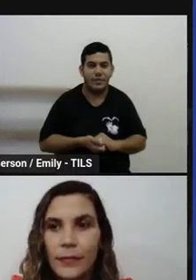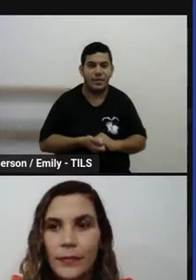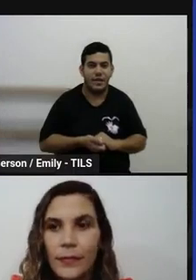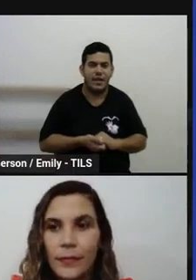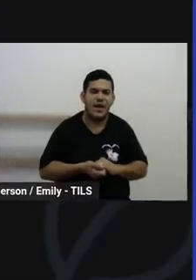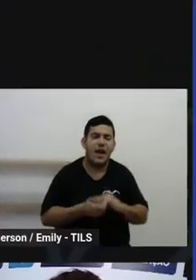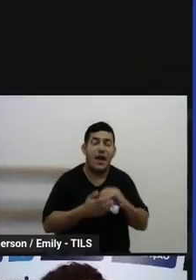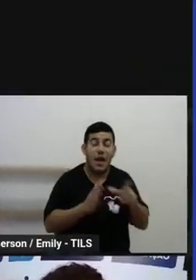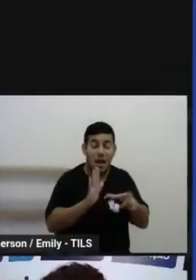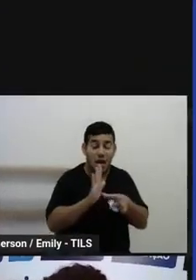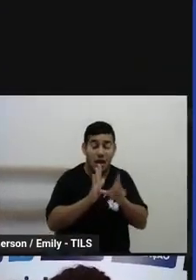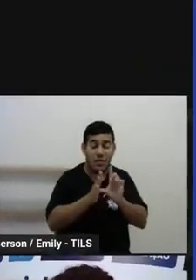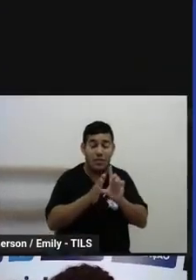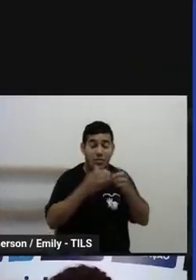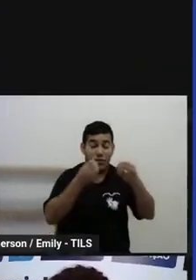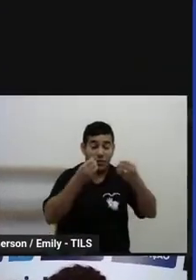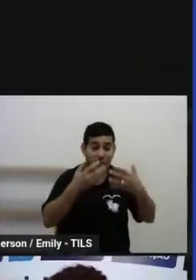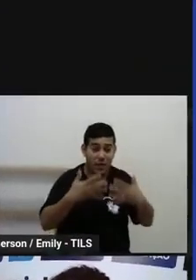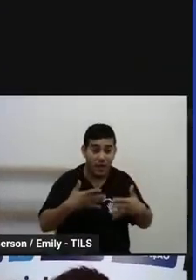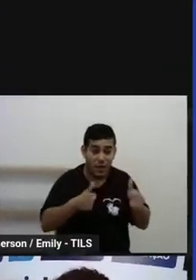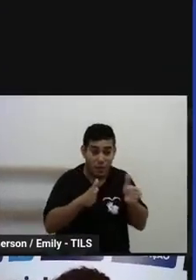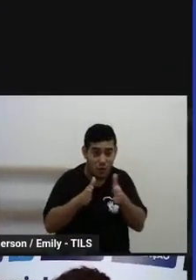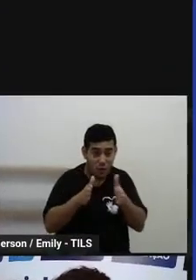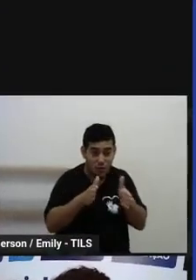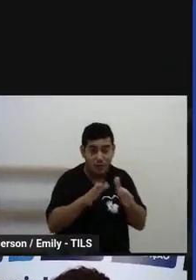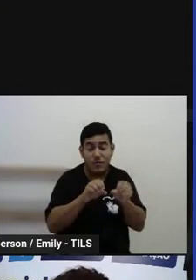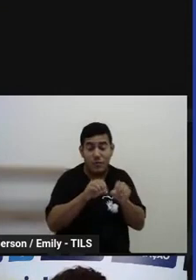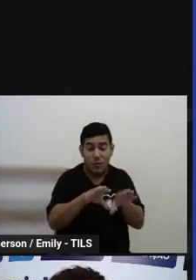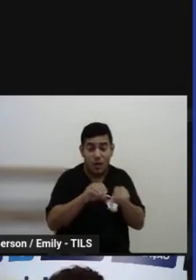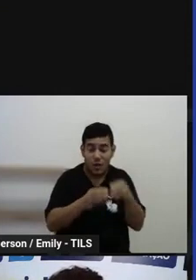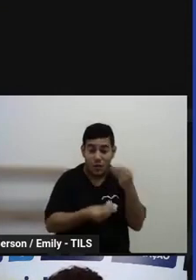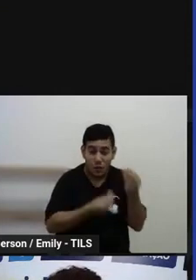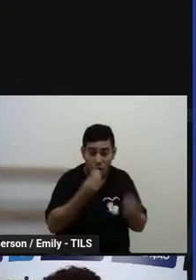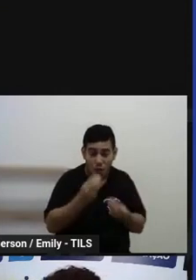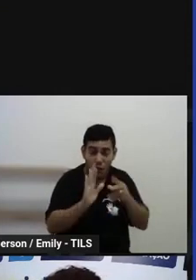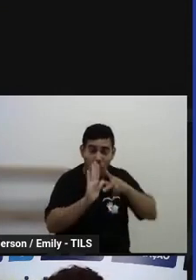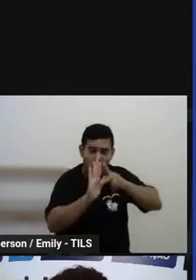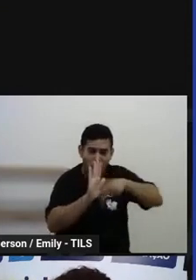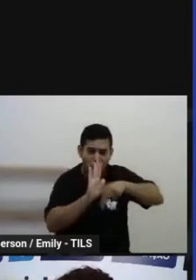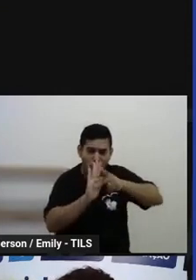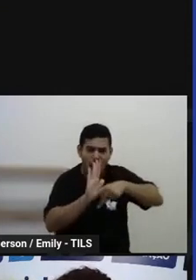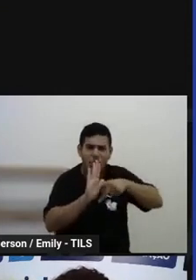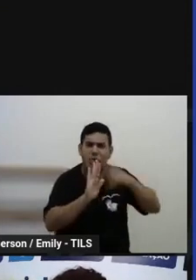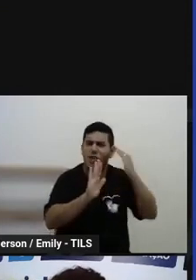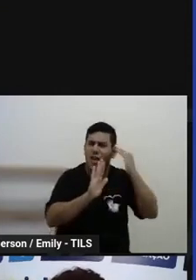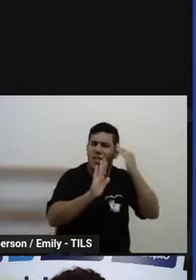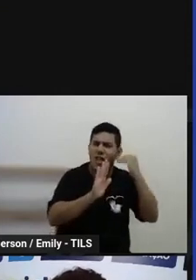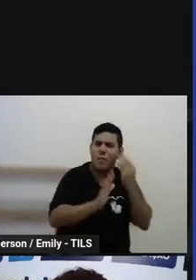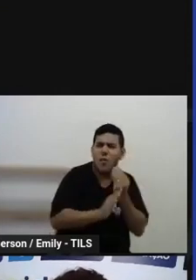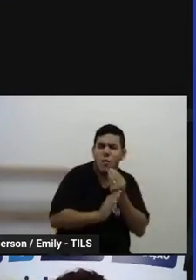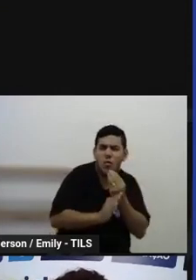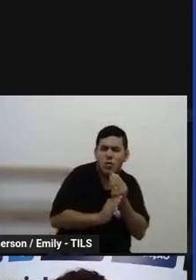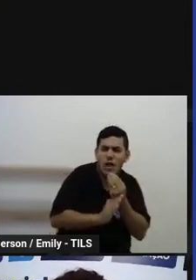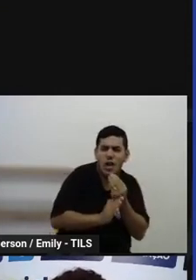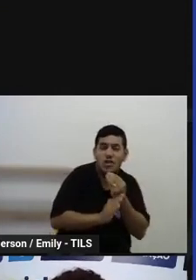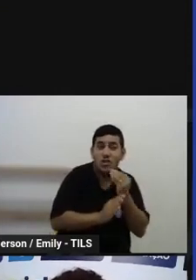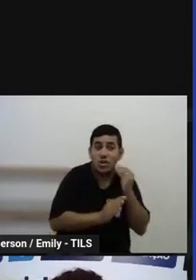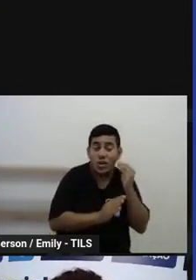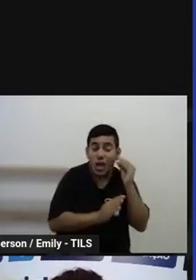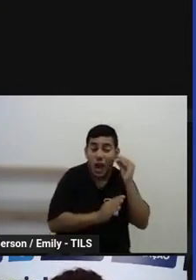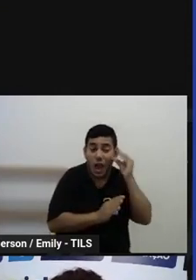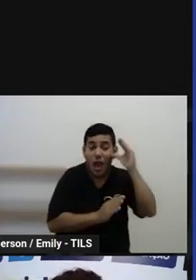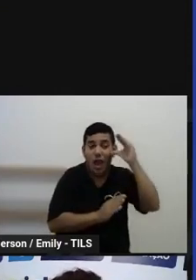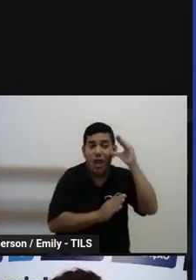programa Caminhos da Educação, é um programa que vocês já tiveram a oportunidade de conhecer pela manhã na fala de